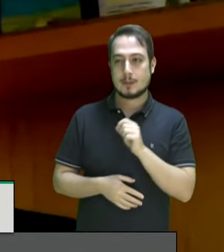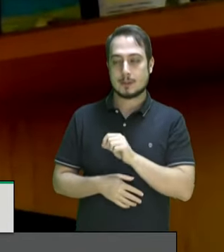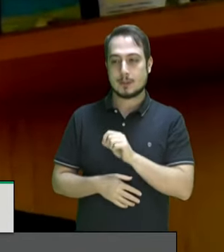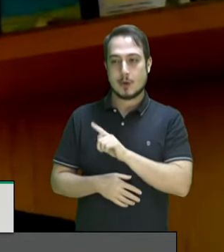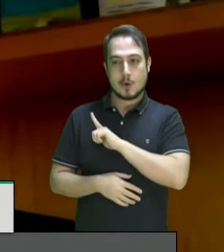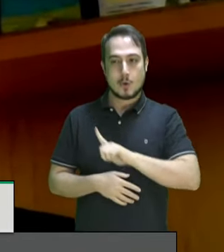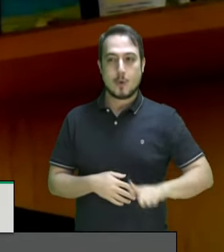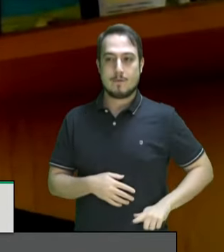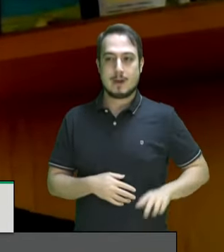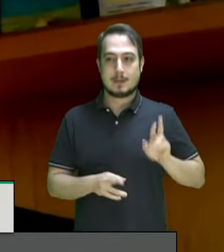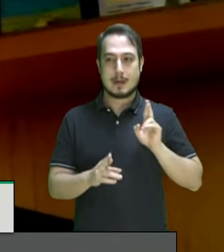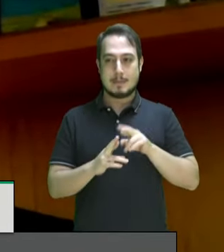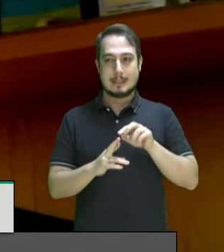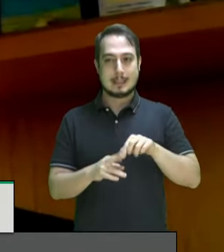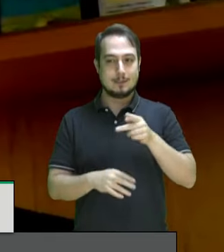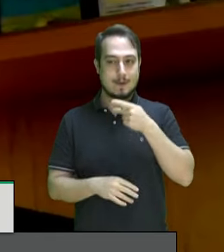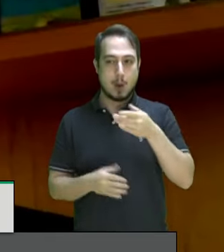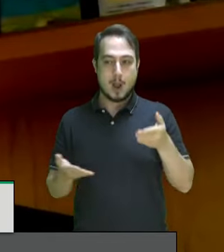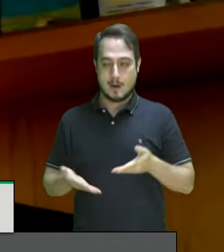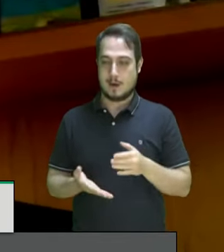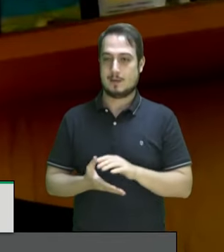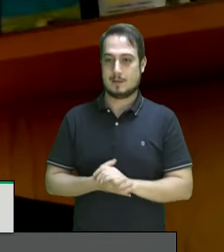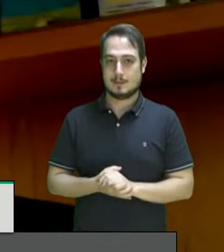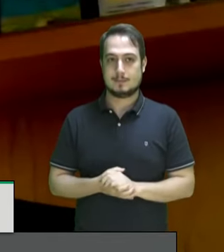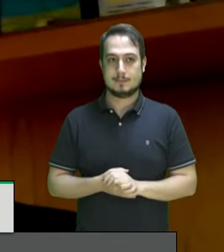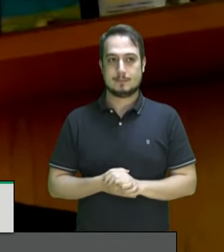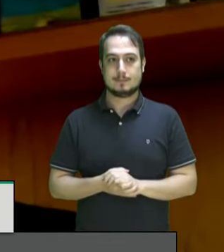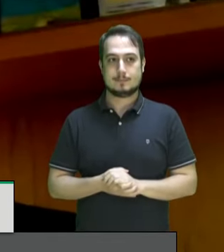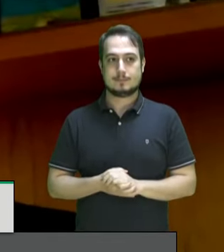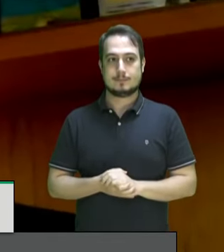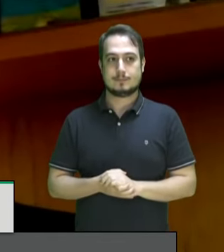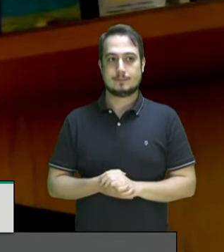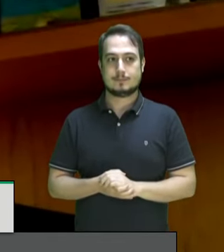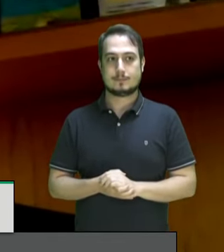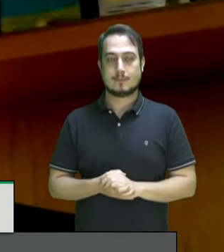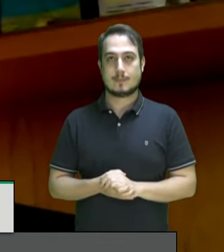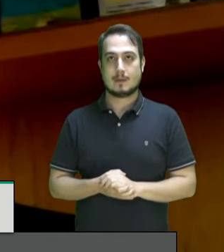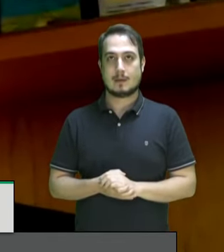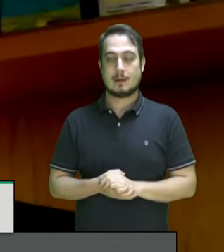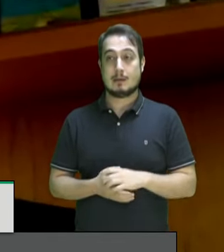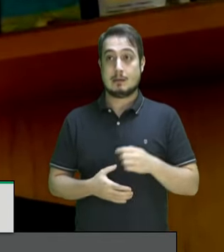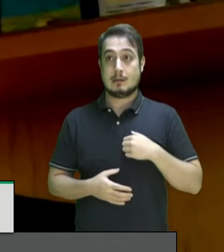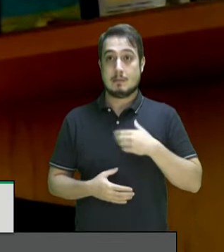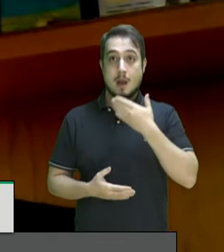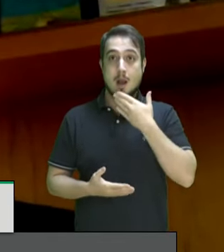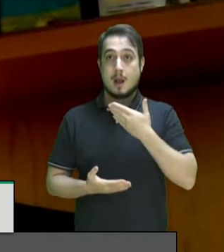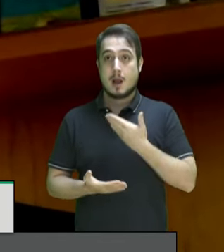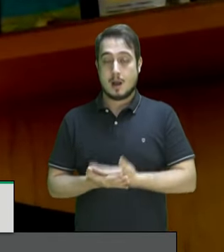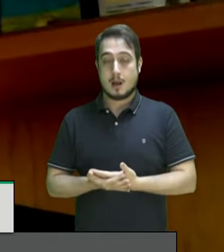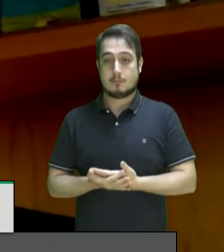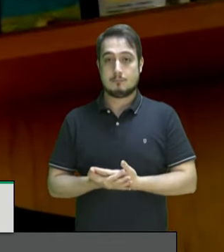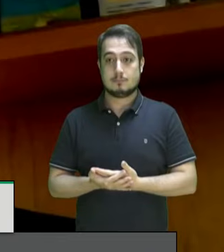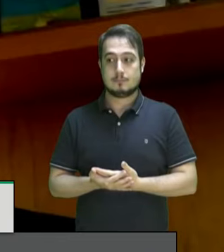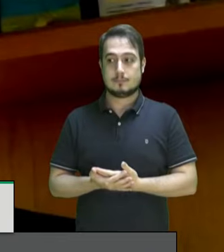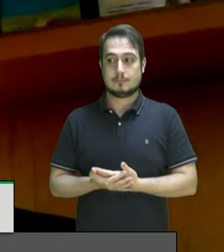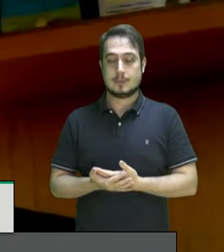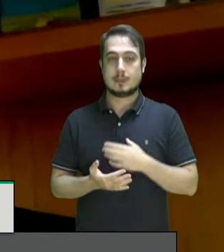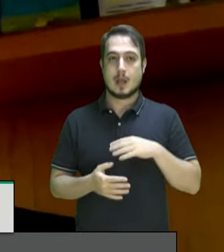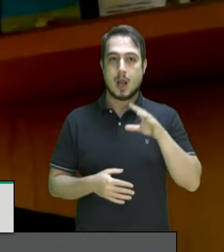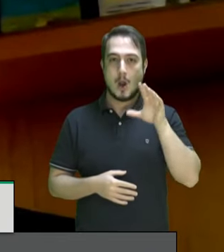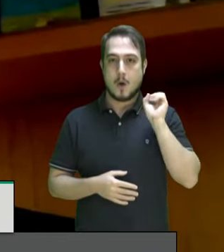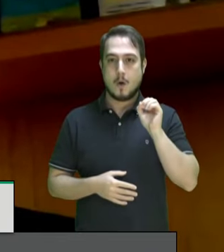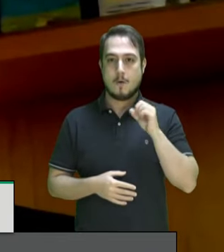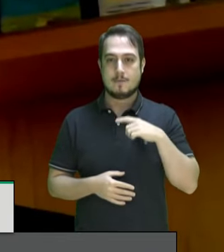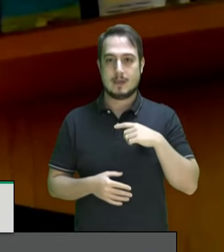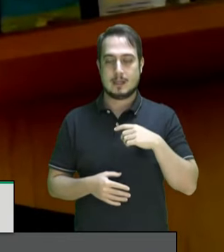pelos representantes do governo. E me espanta muito ouvir que a verdade